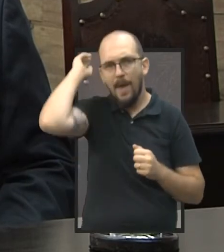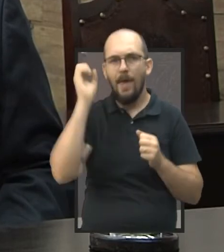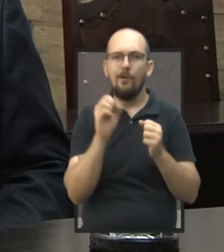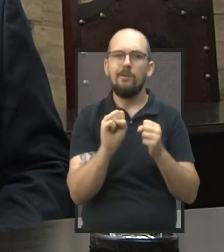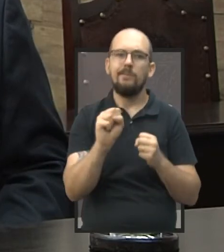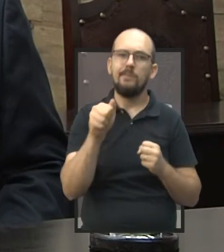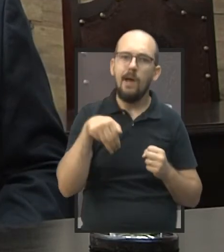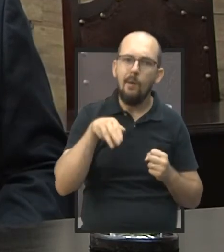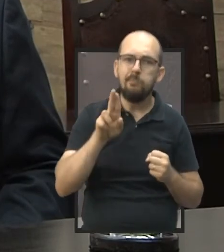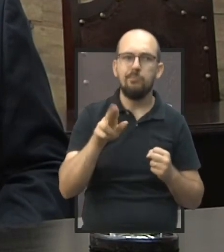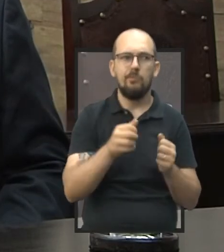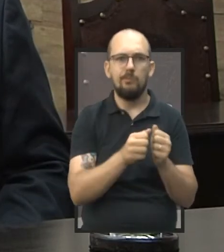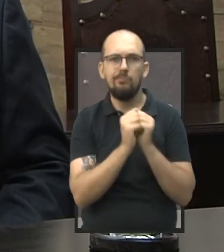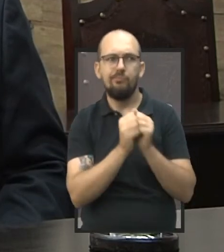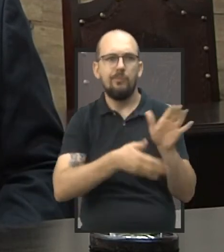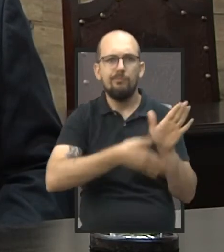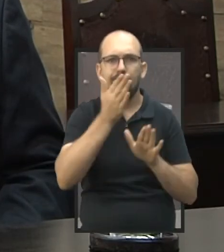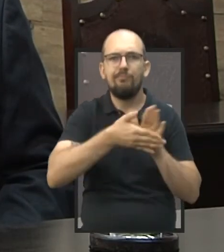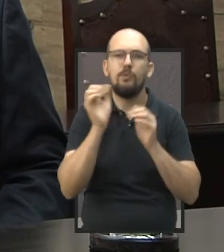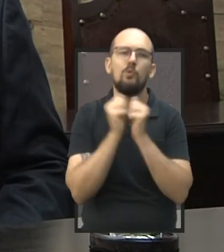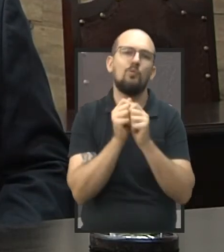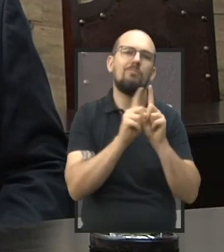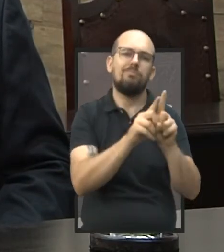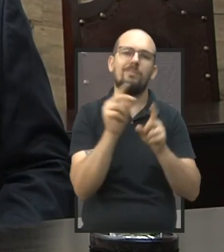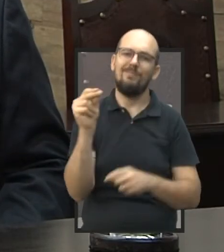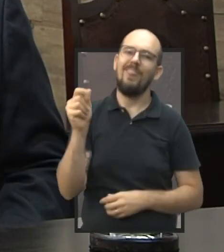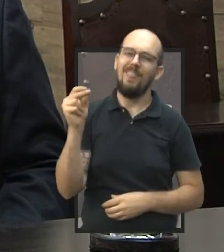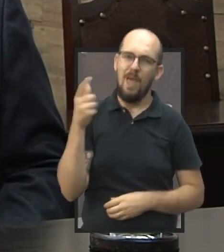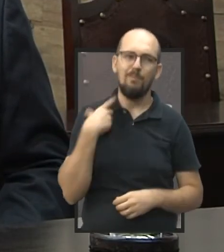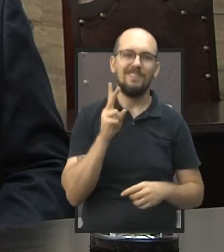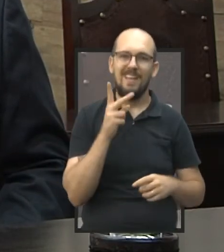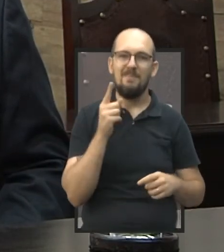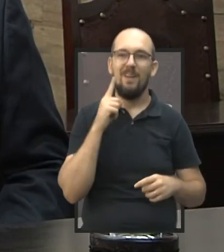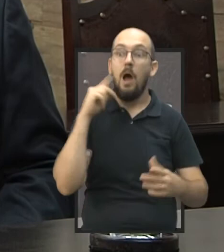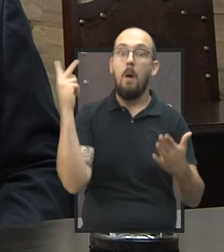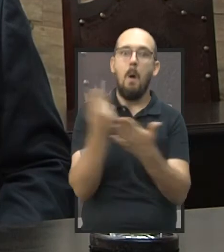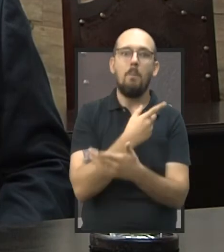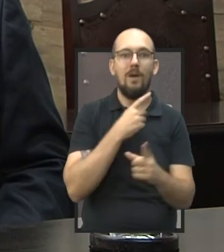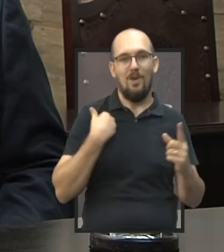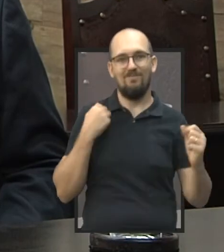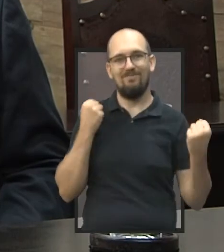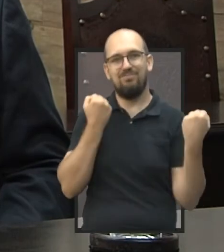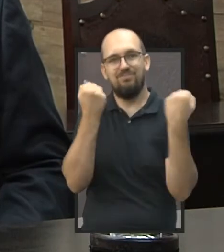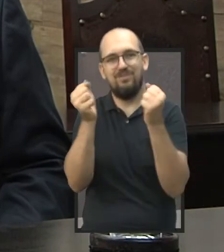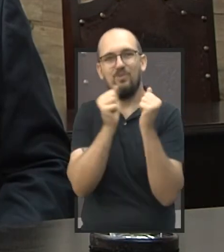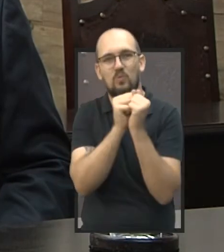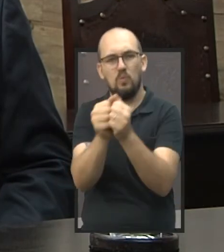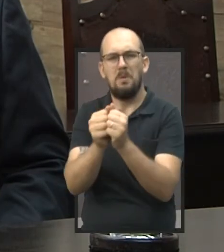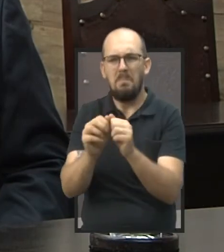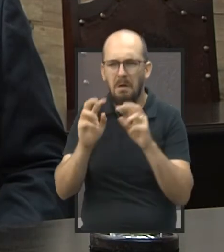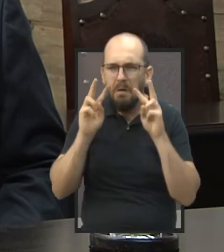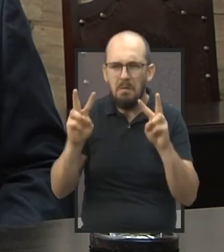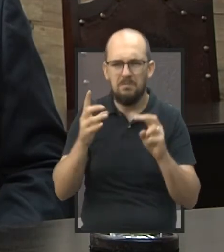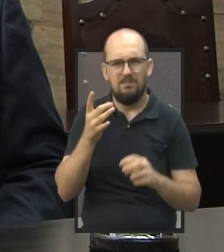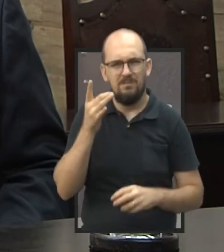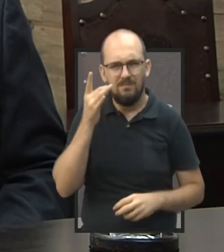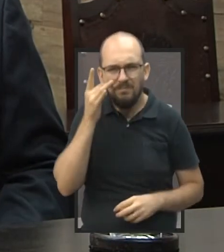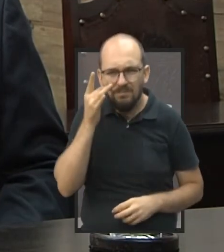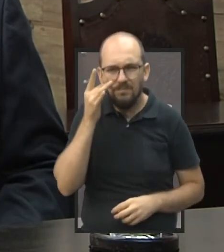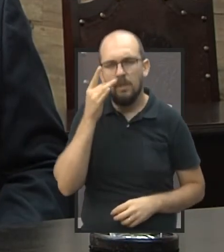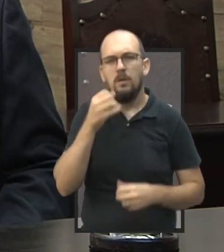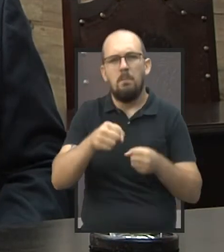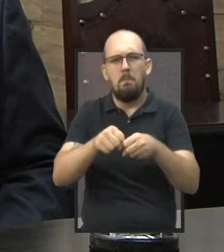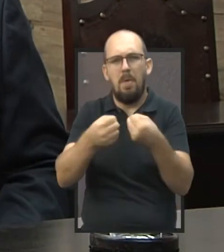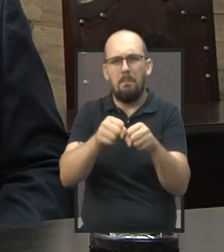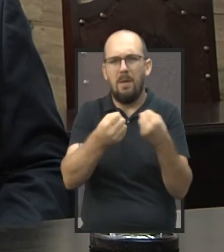Correndo por Jaú, fazendo as ocorrências e a gente vê que a situação das ambulâncias está caótica. Já não é de